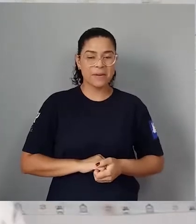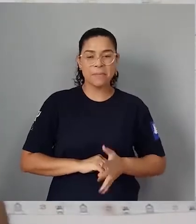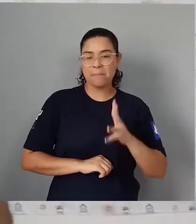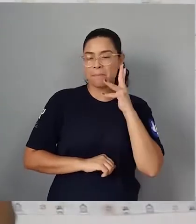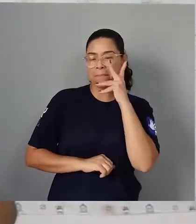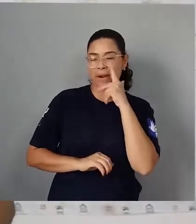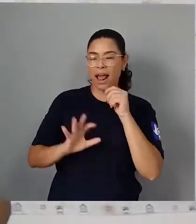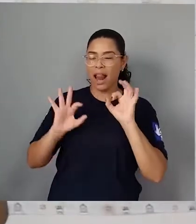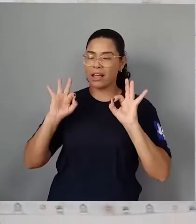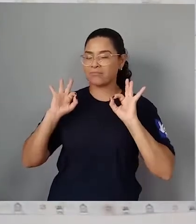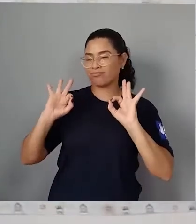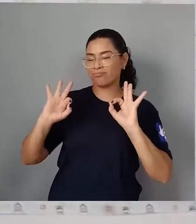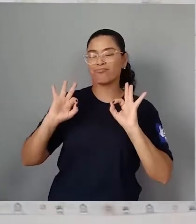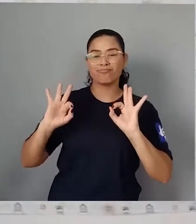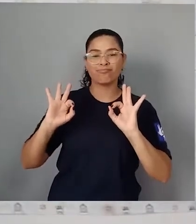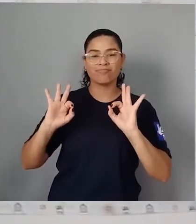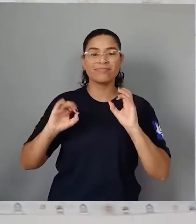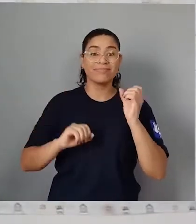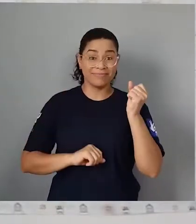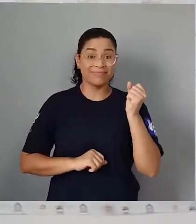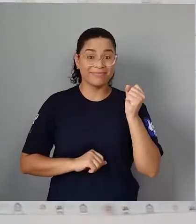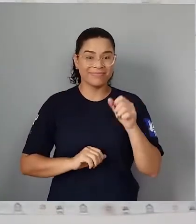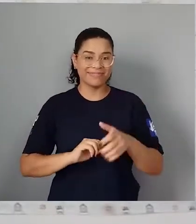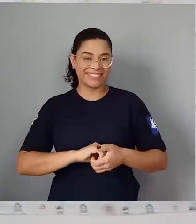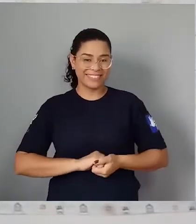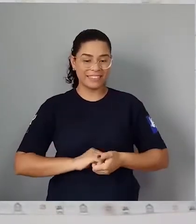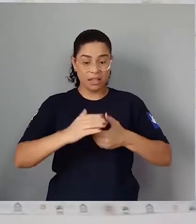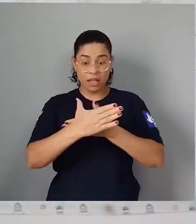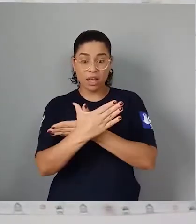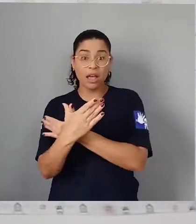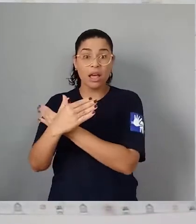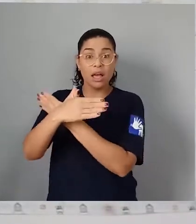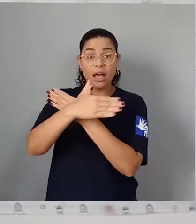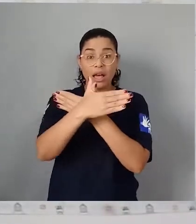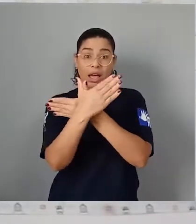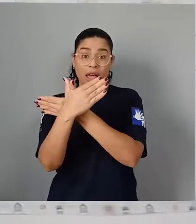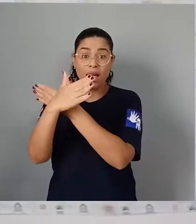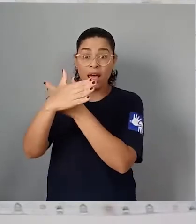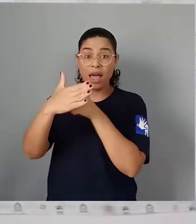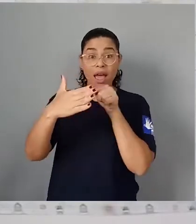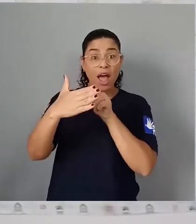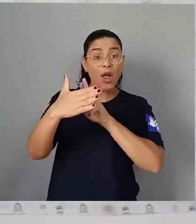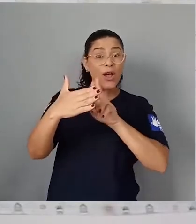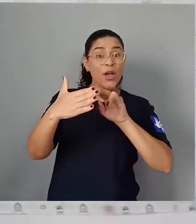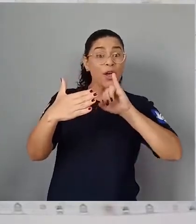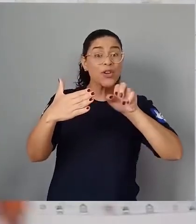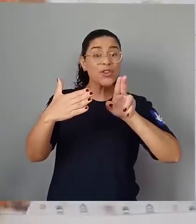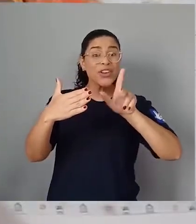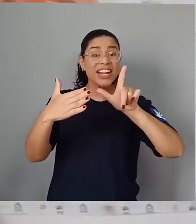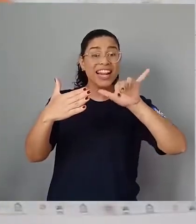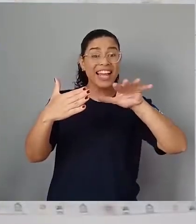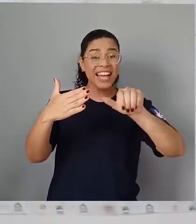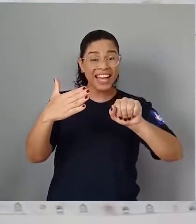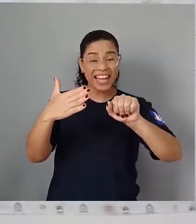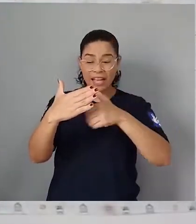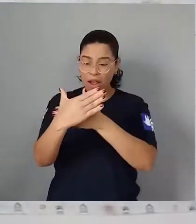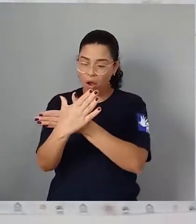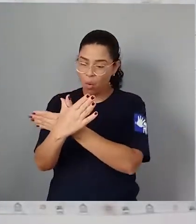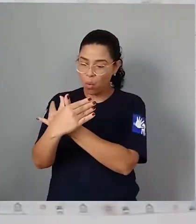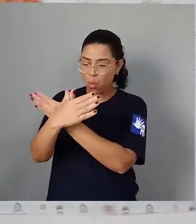E a borboleta Júlia Mostrou sua vaidade Com sua cor de fogo